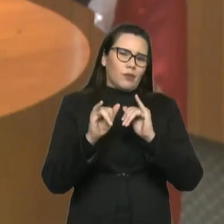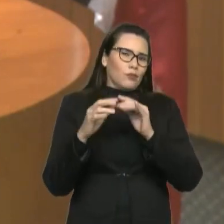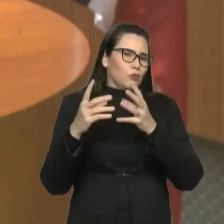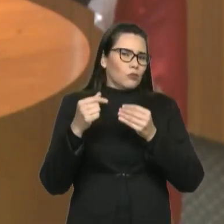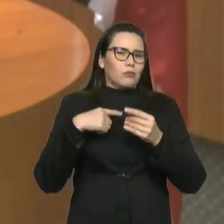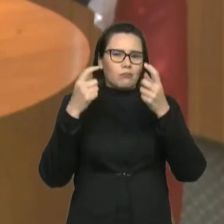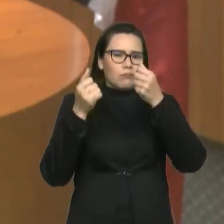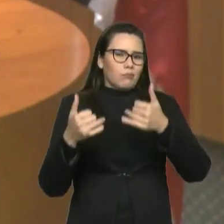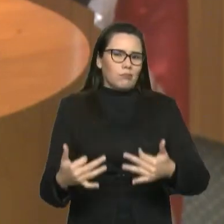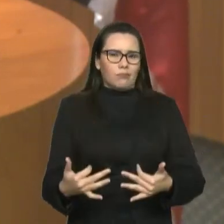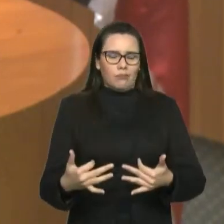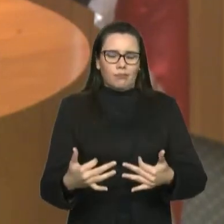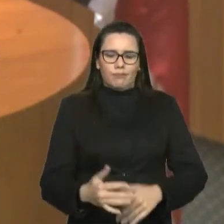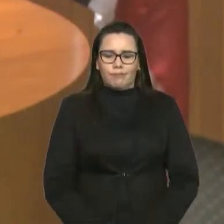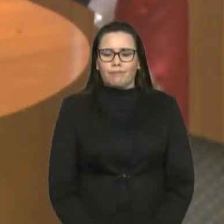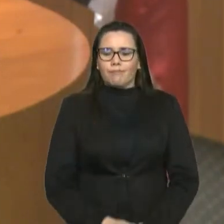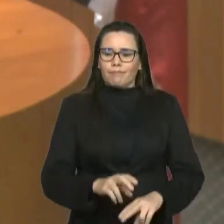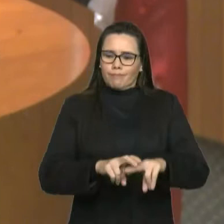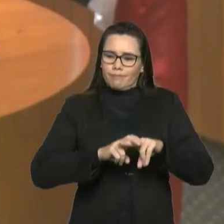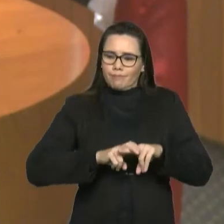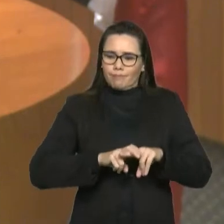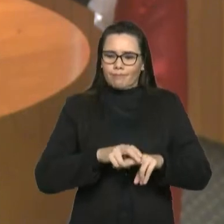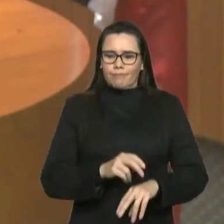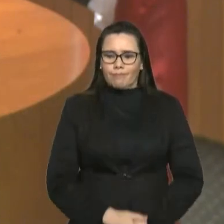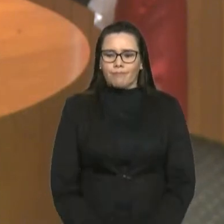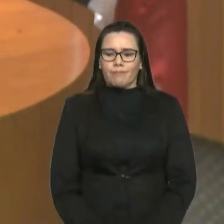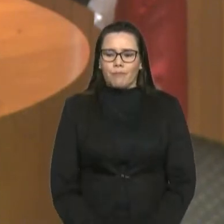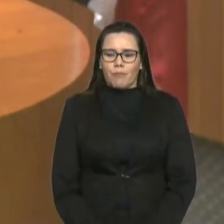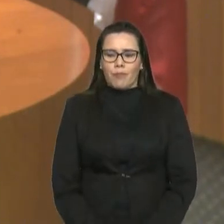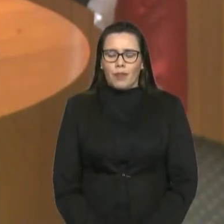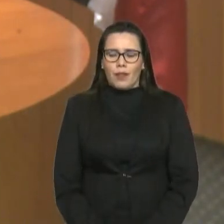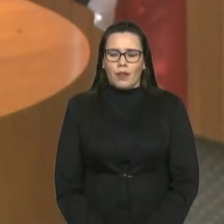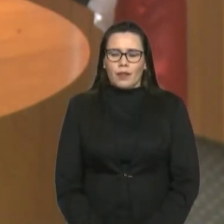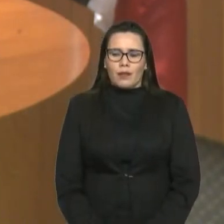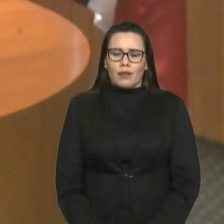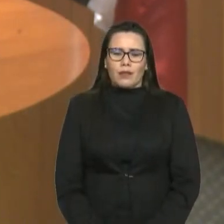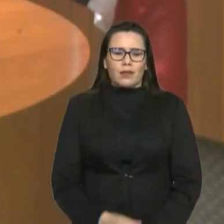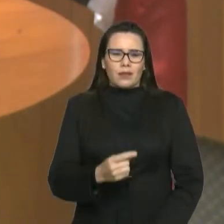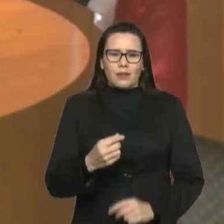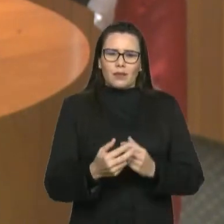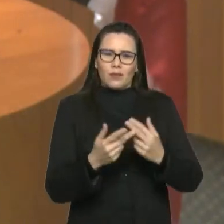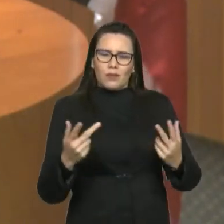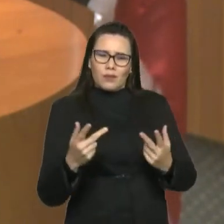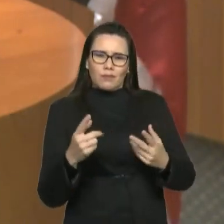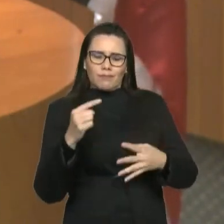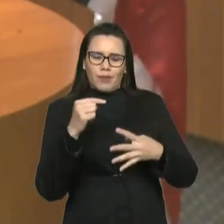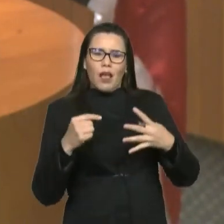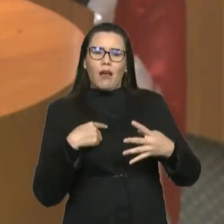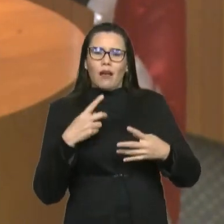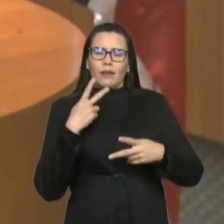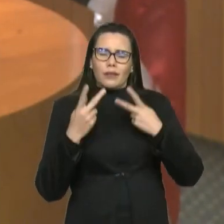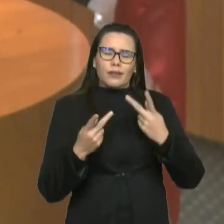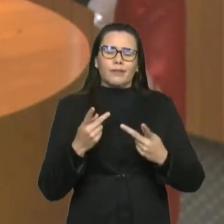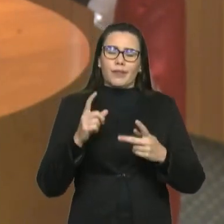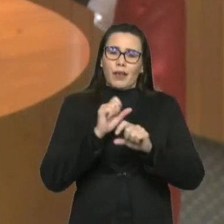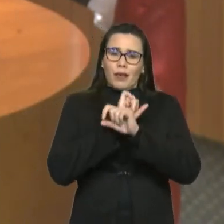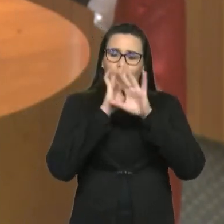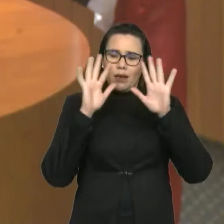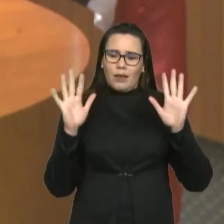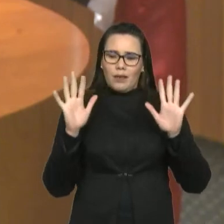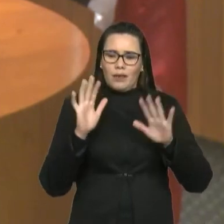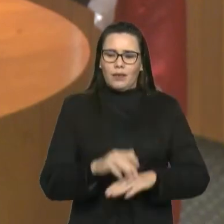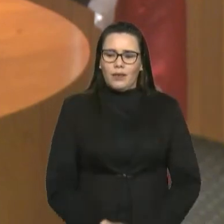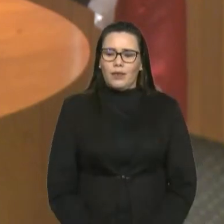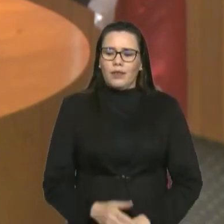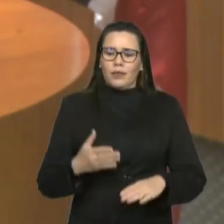Diante dessa nota, negando os fatos que são claros aos olhos de todos, basta ir agora na